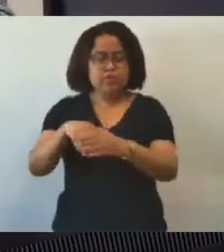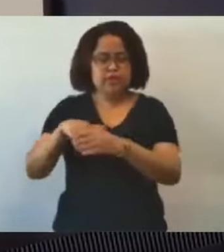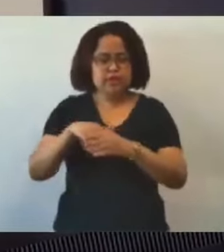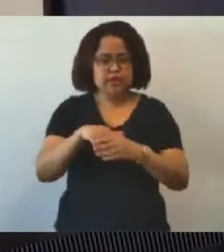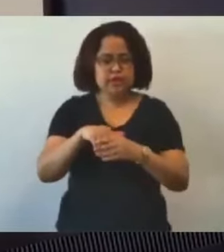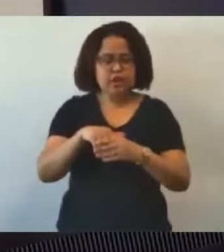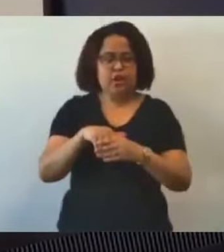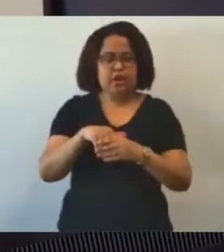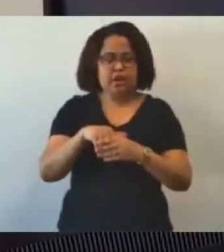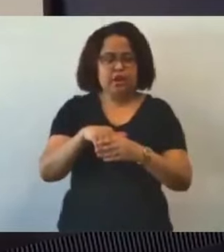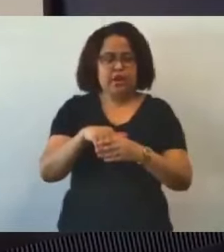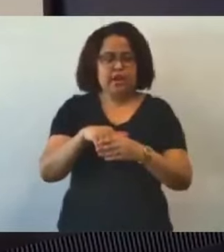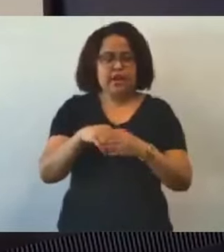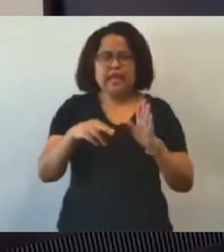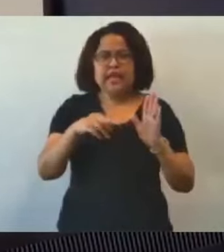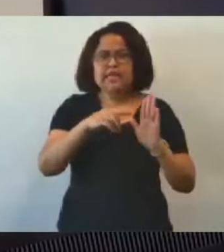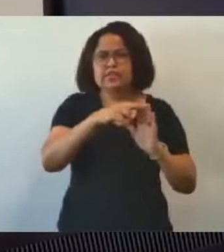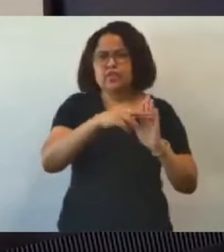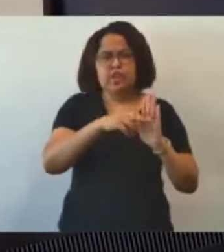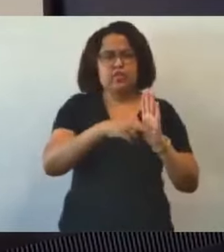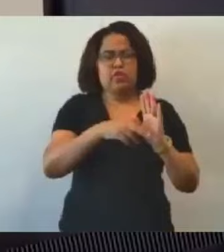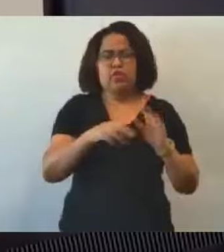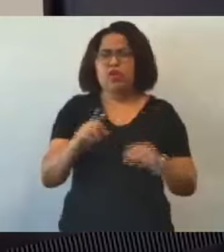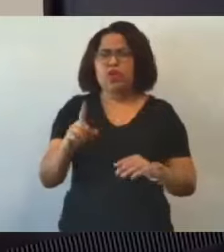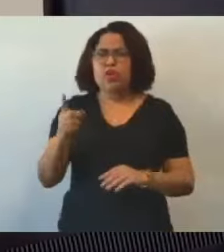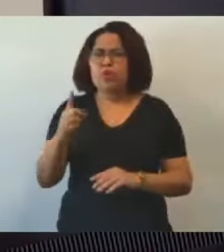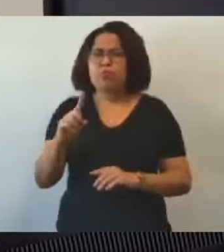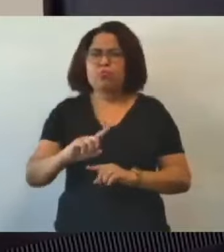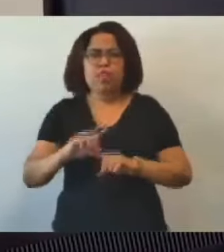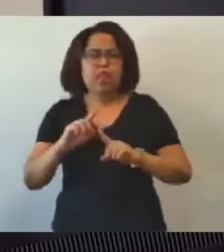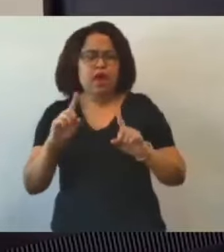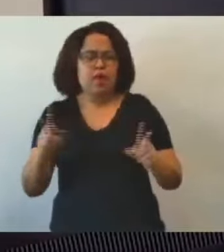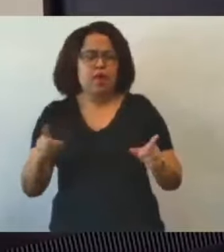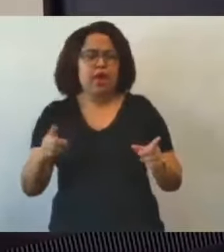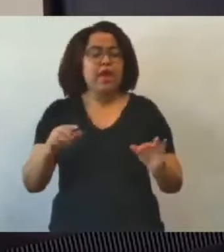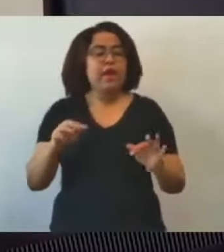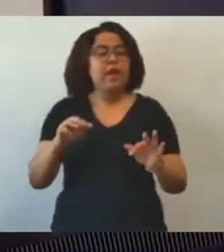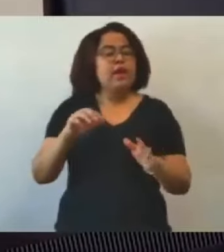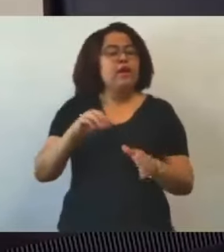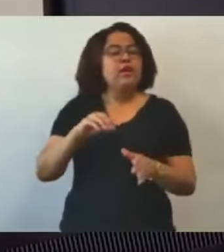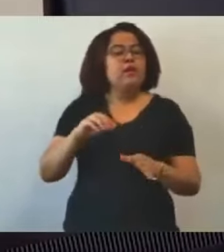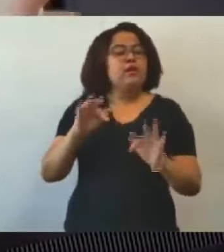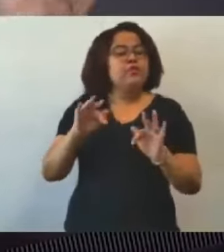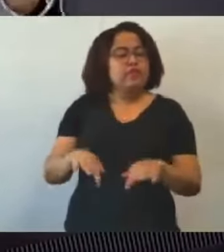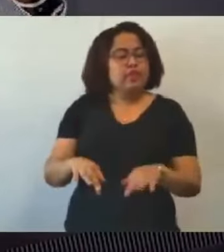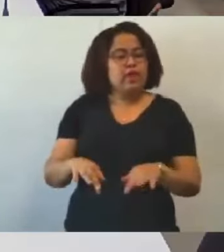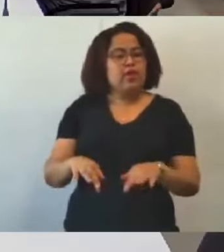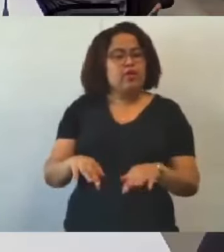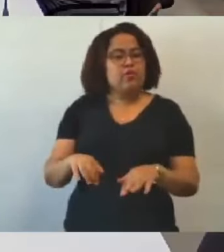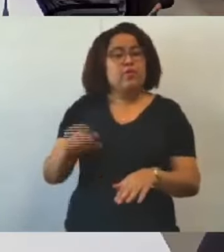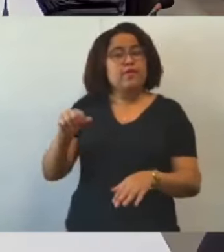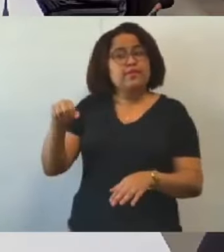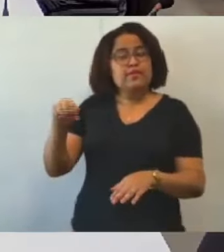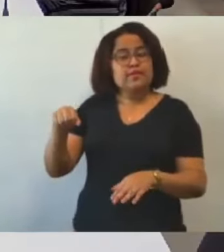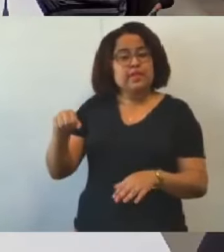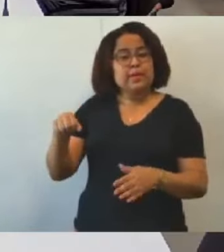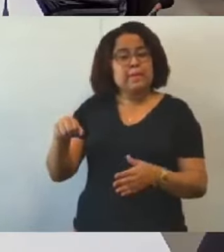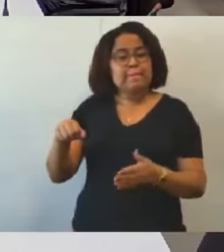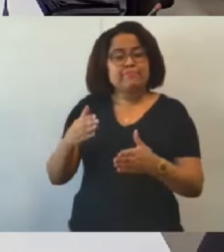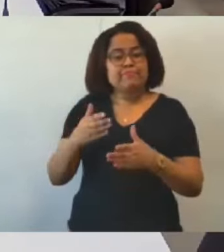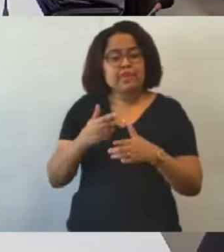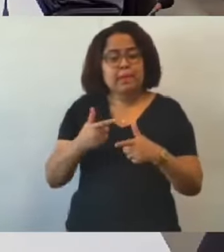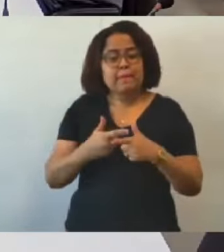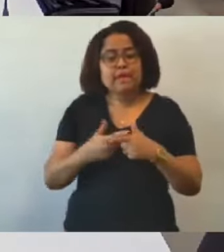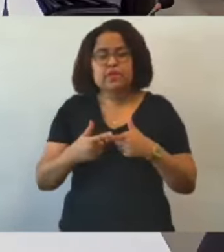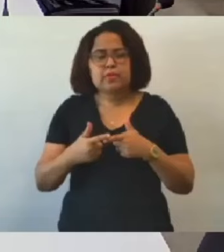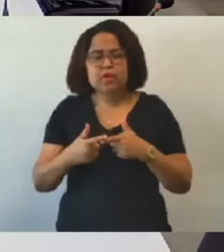relatório não será um relatório final, e sim parcial, e pergunto se o vereador Ilan Melo está de